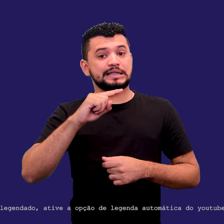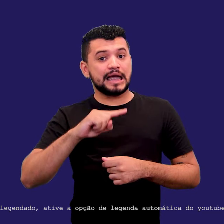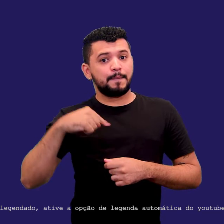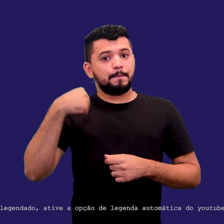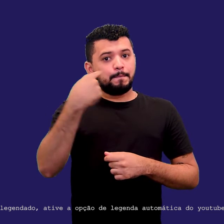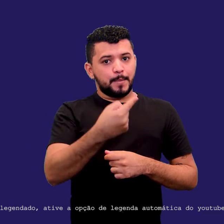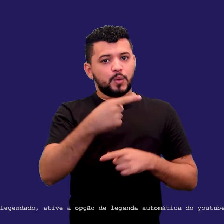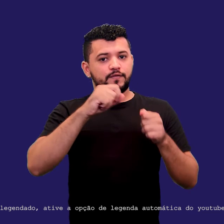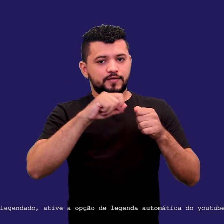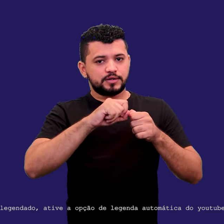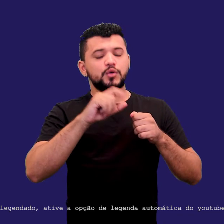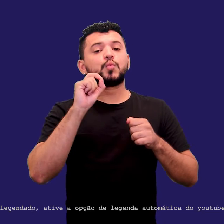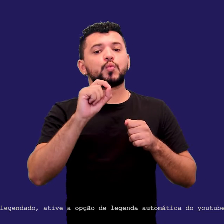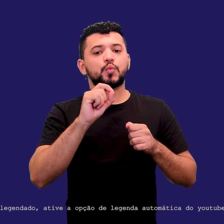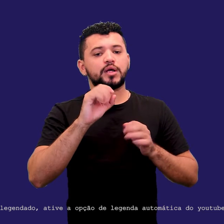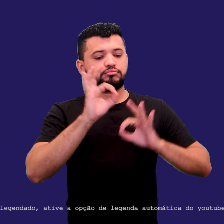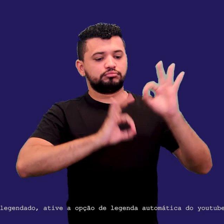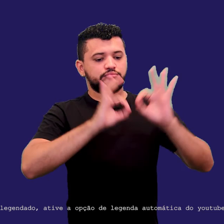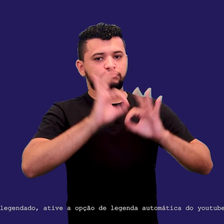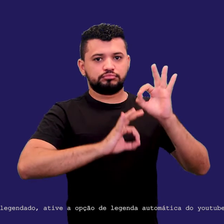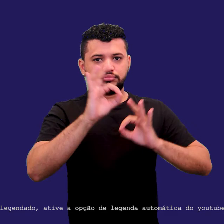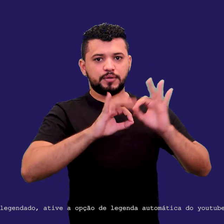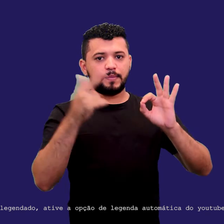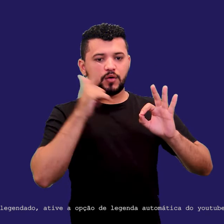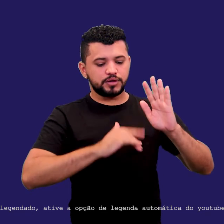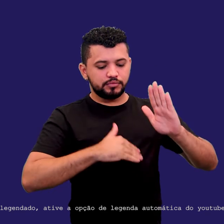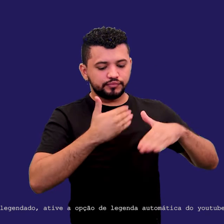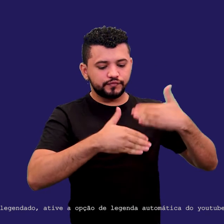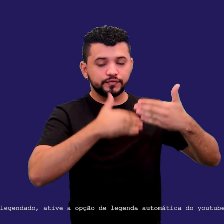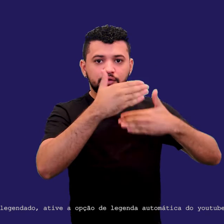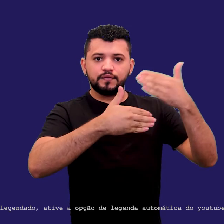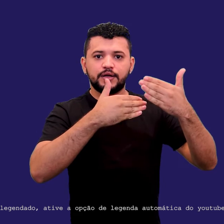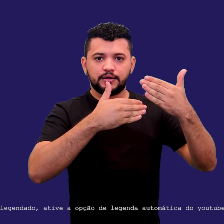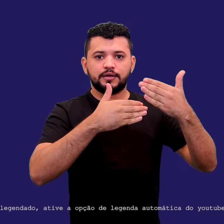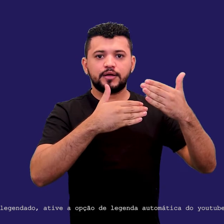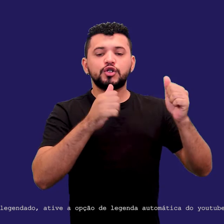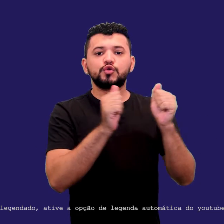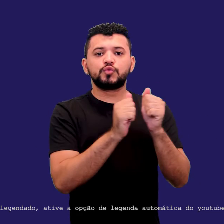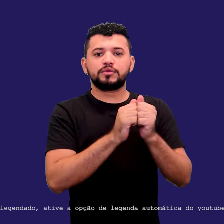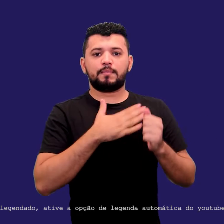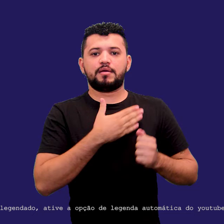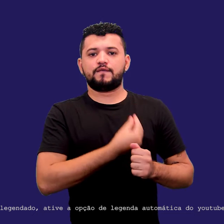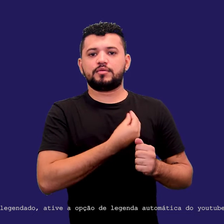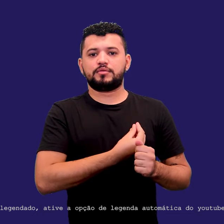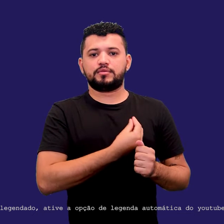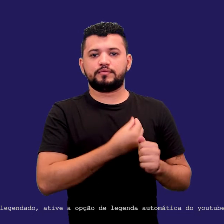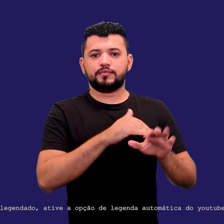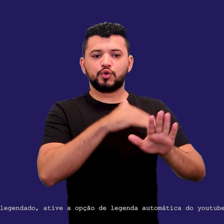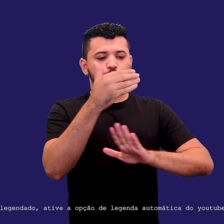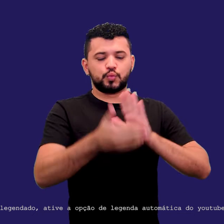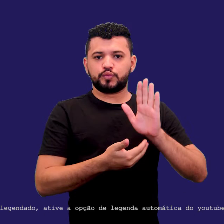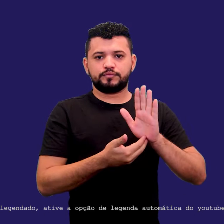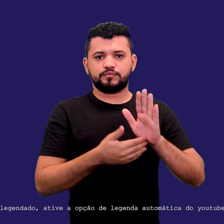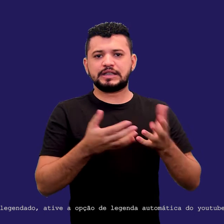para que eu possa desenvolver realmente essas dimensões da minha vida, por um todo. Se eu quero desenvolver inteligência